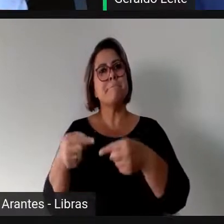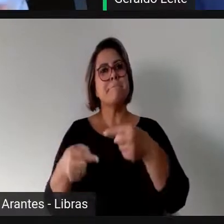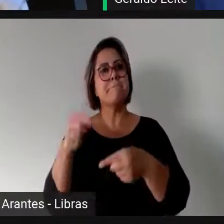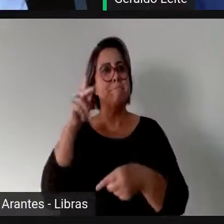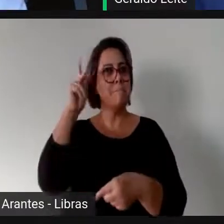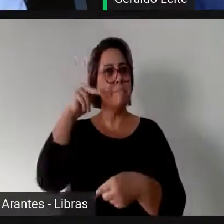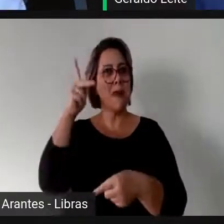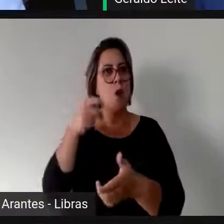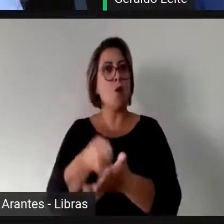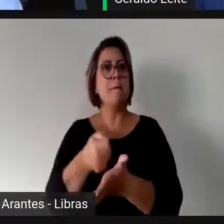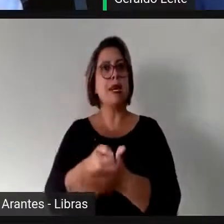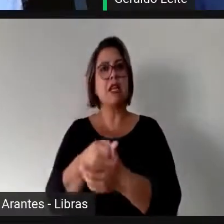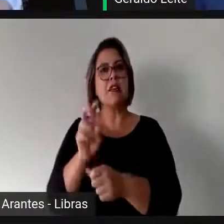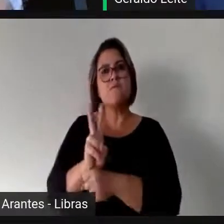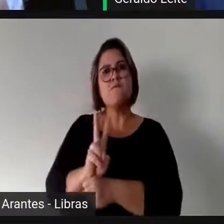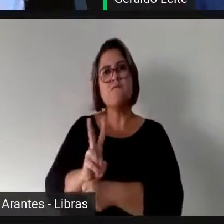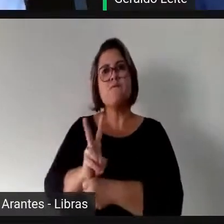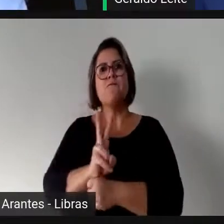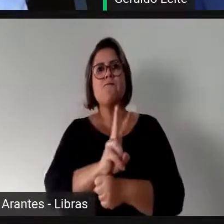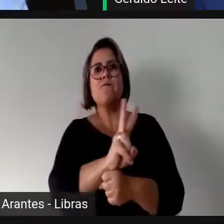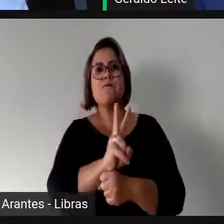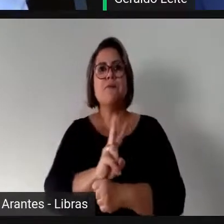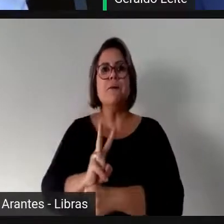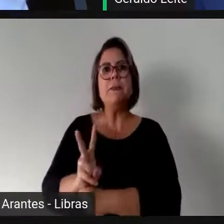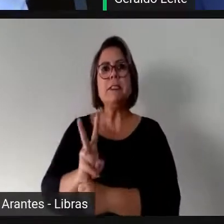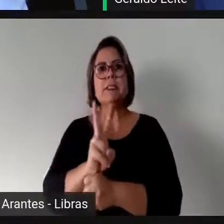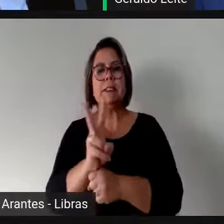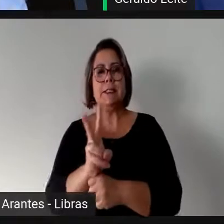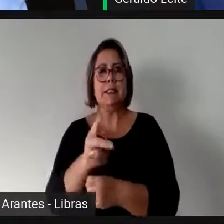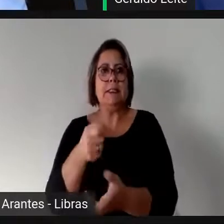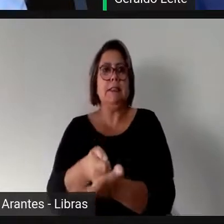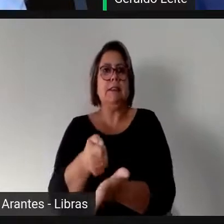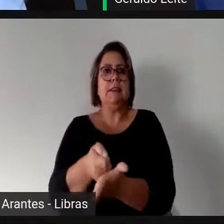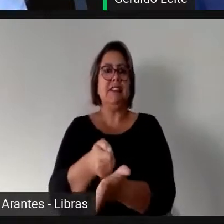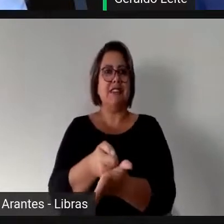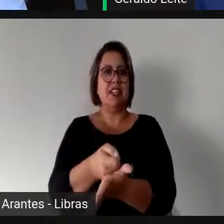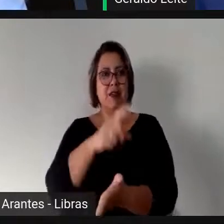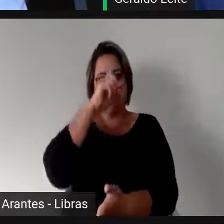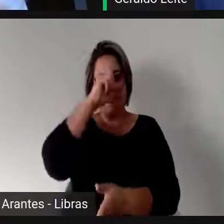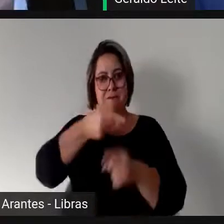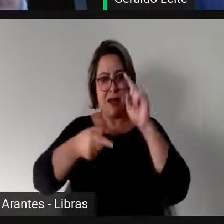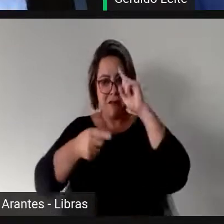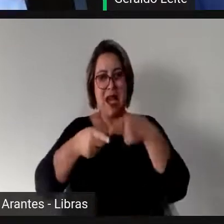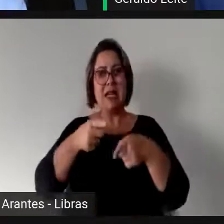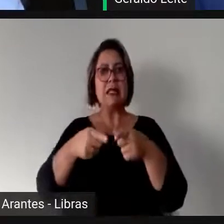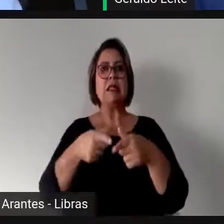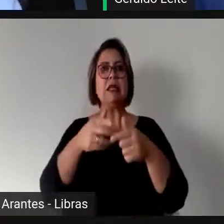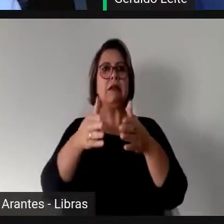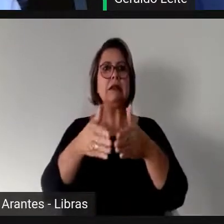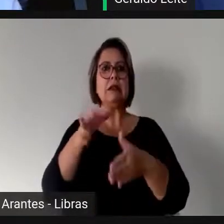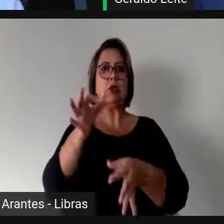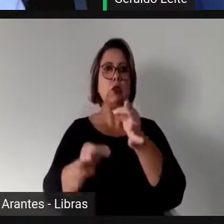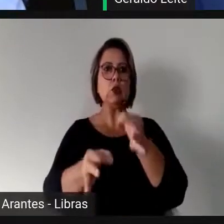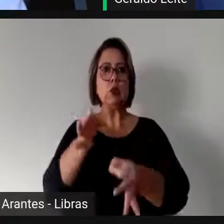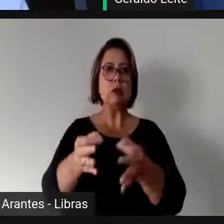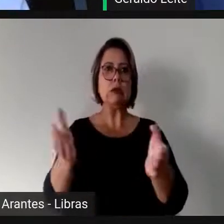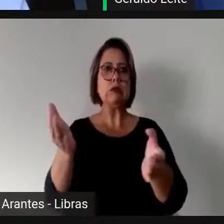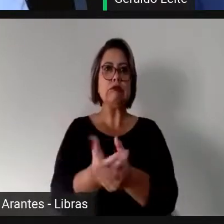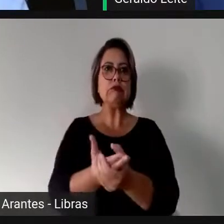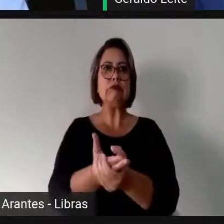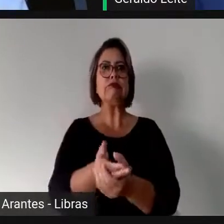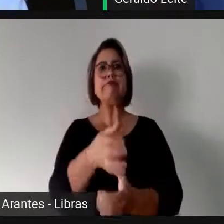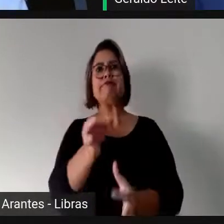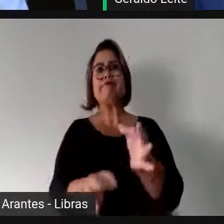tem que fiscalizar, tem que demandar junto aos tribunais nos casos em que não é cumprido, né,